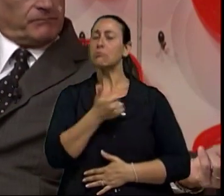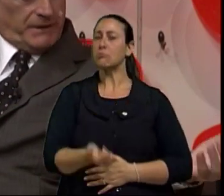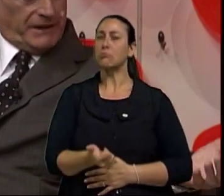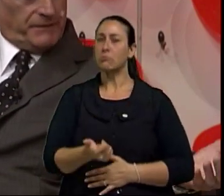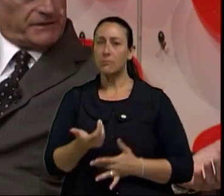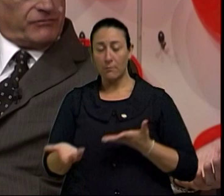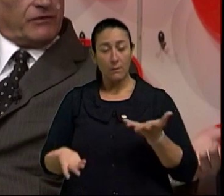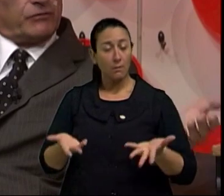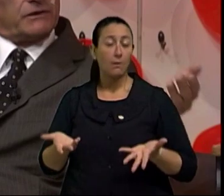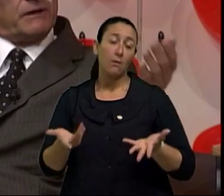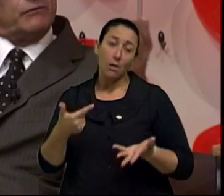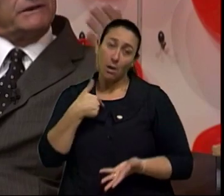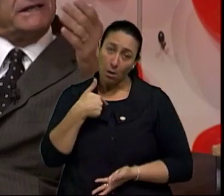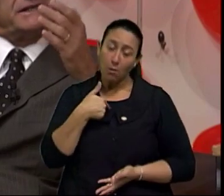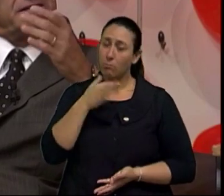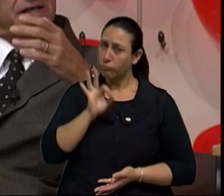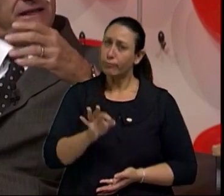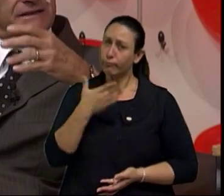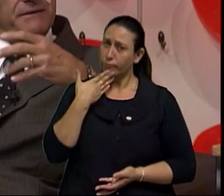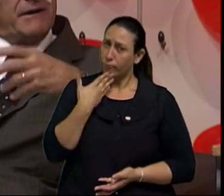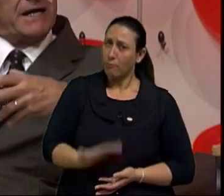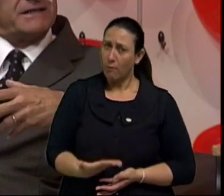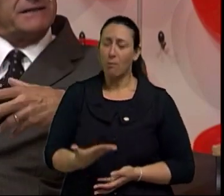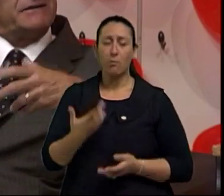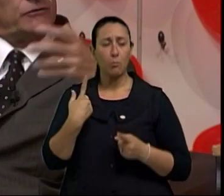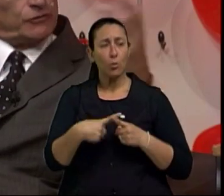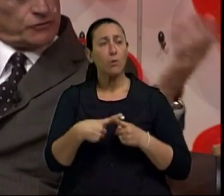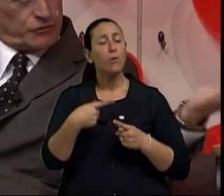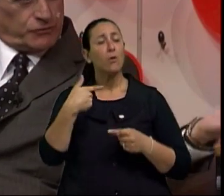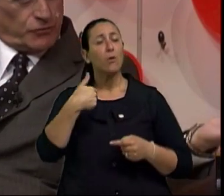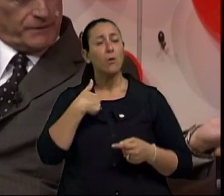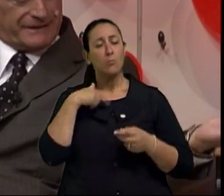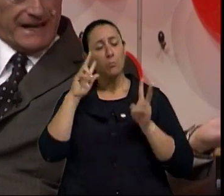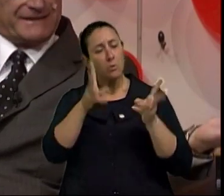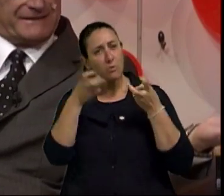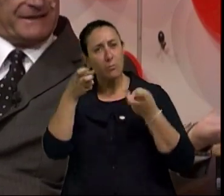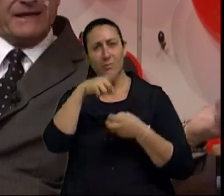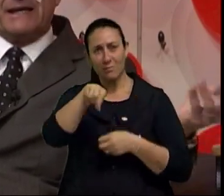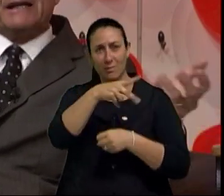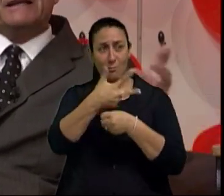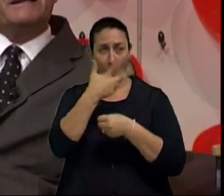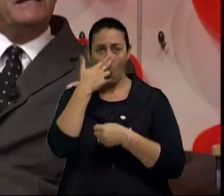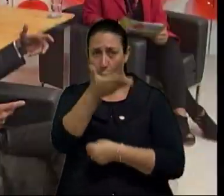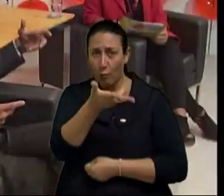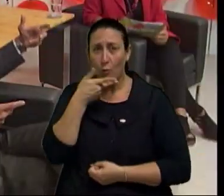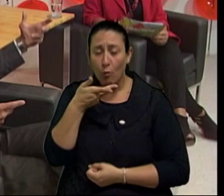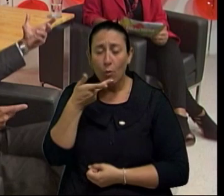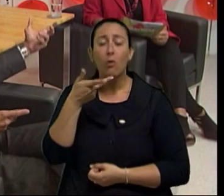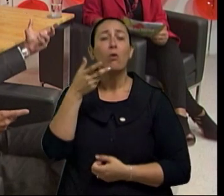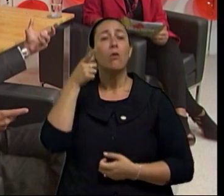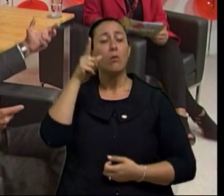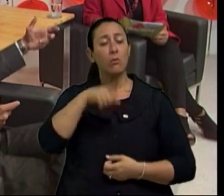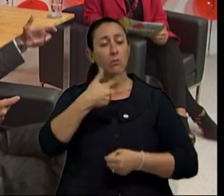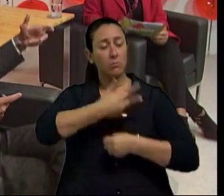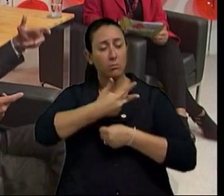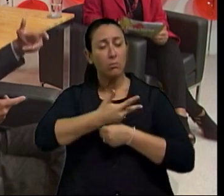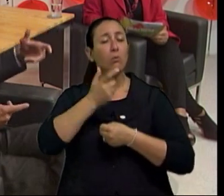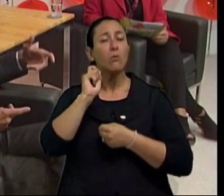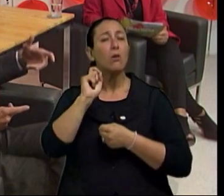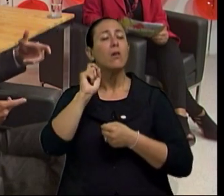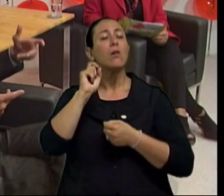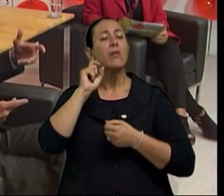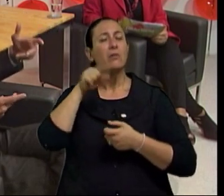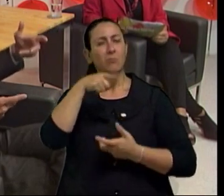plenamente a favor da mudança dessa imagem, desse idoso, como tu comentaste, decadente ou